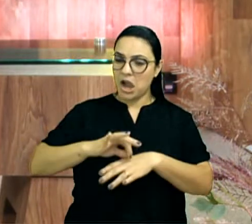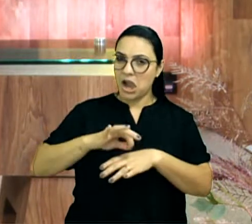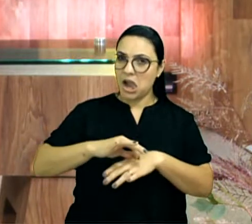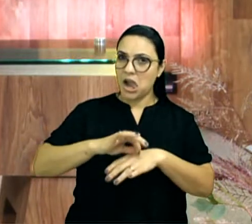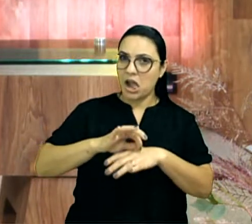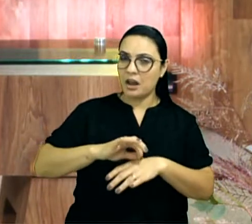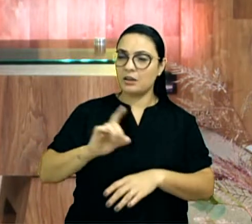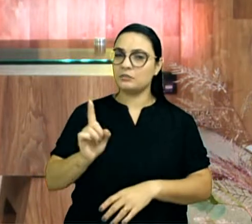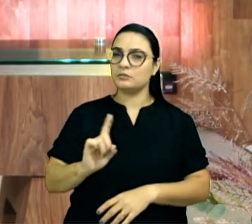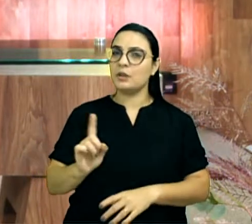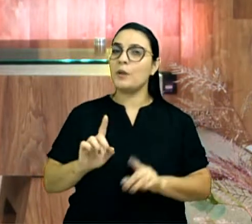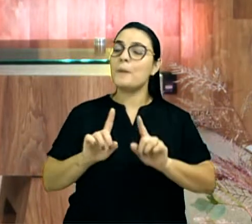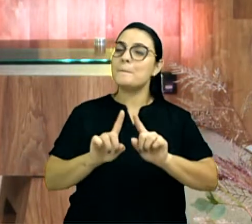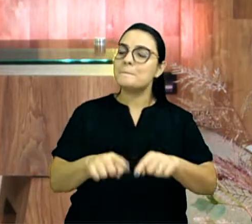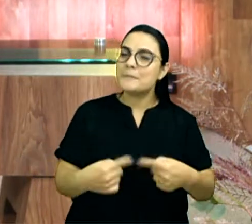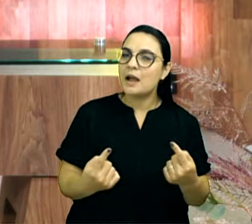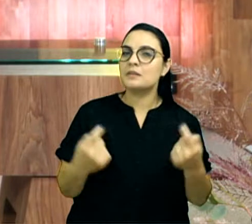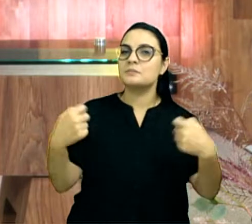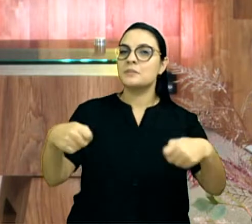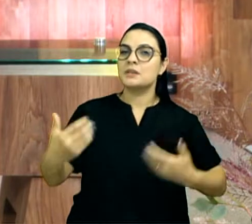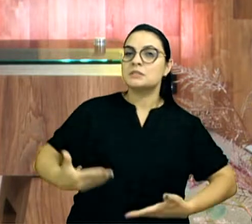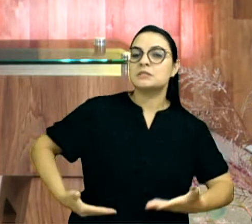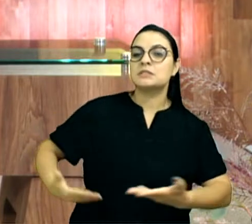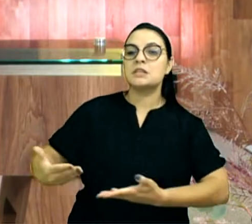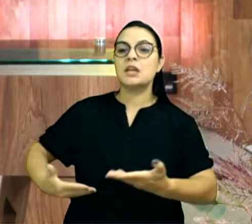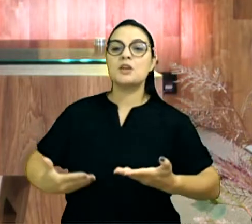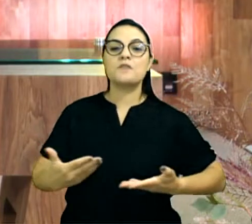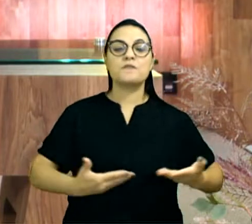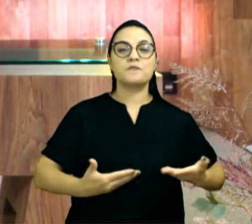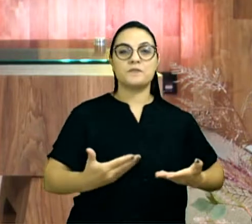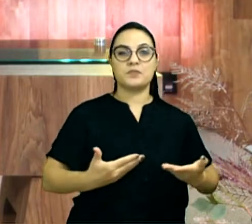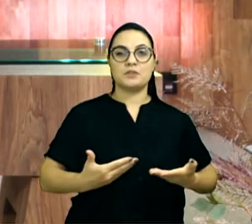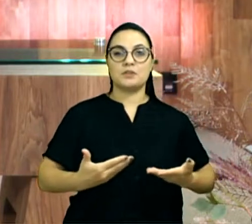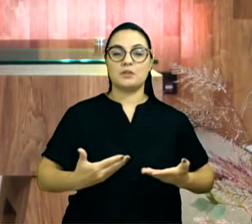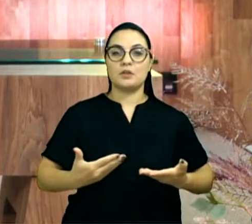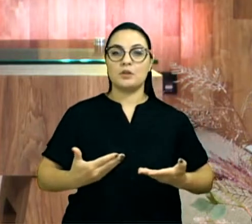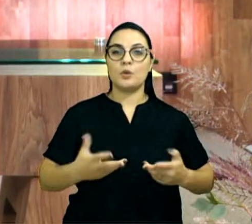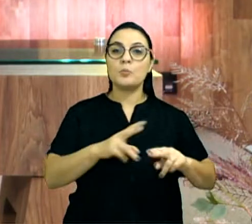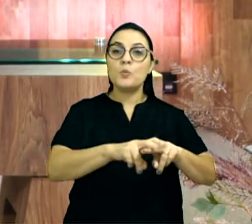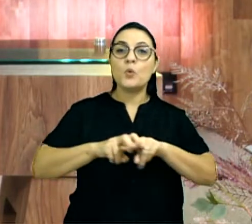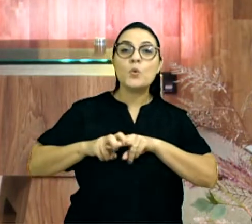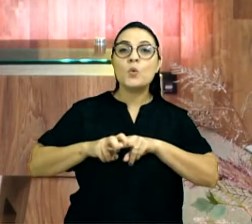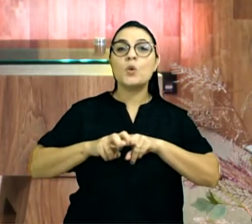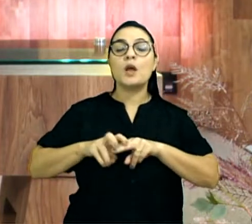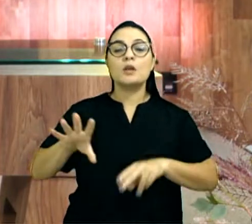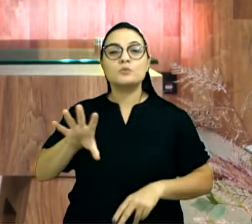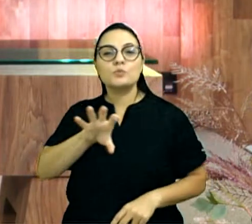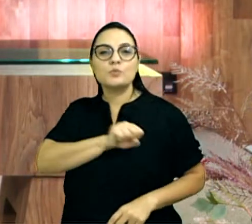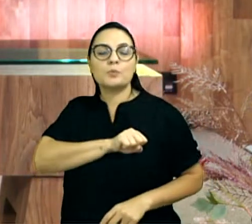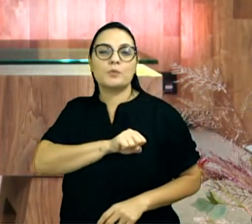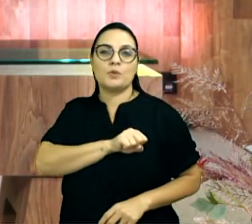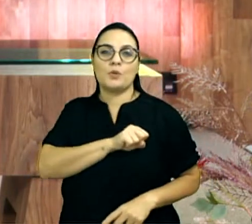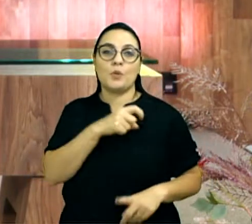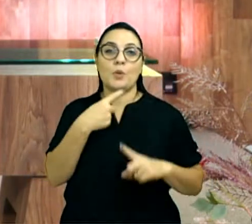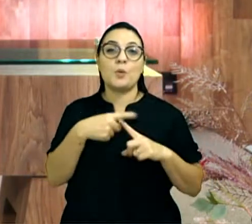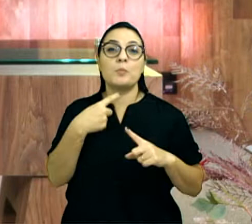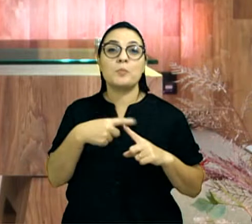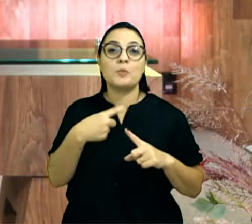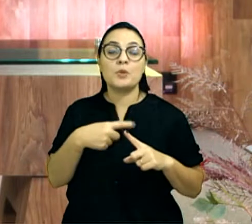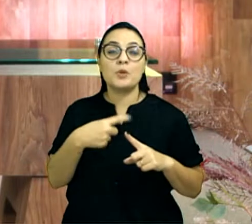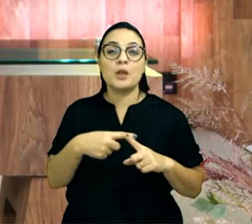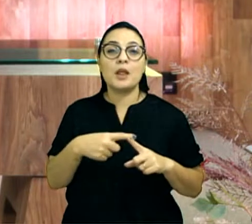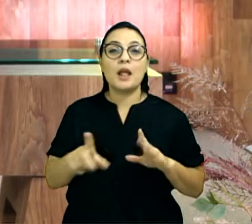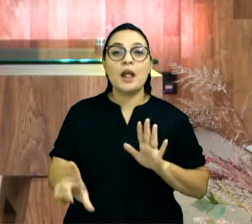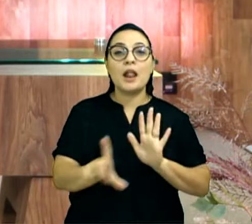outros pelo... Sede servos uns dos outros pelo... Pelo amor. Porque toda a lei se